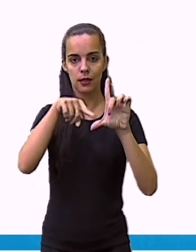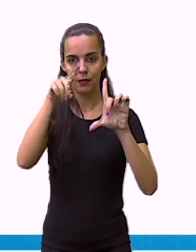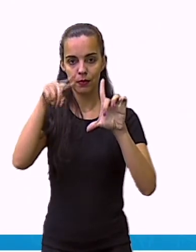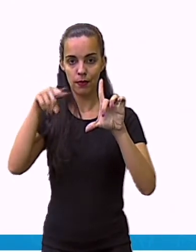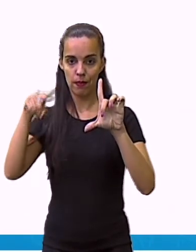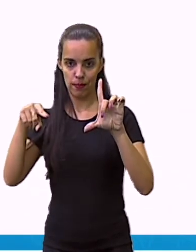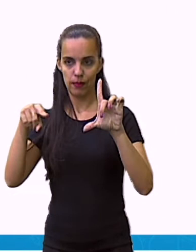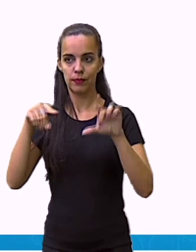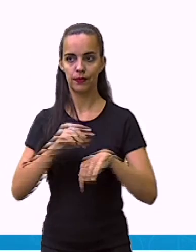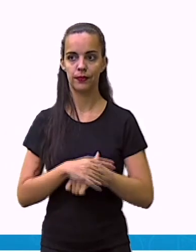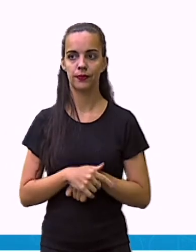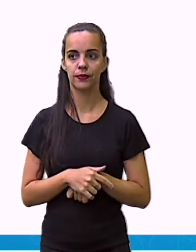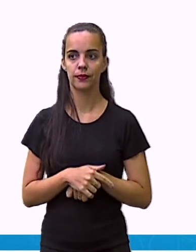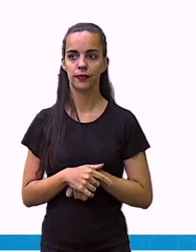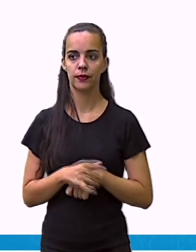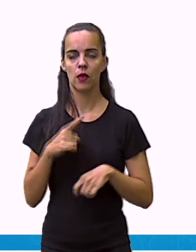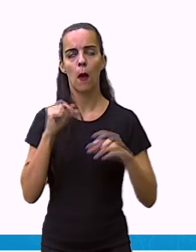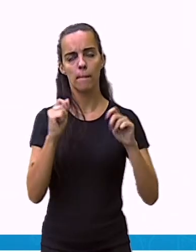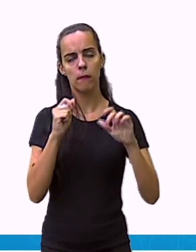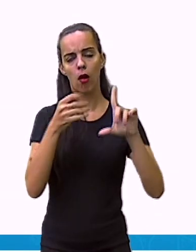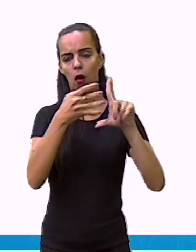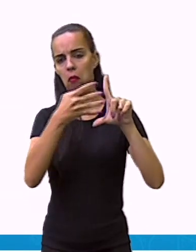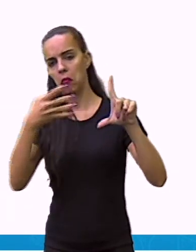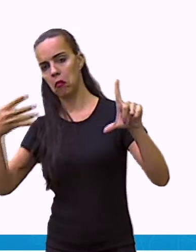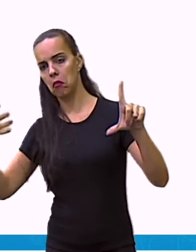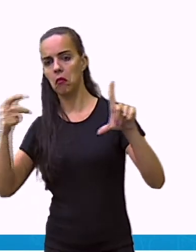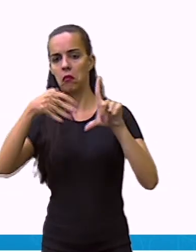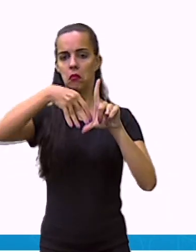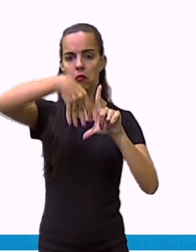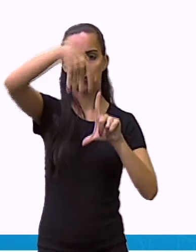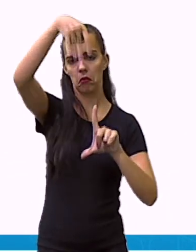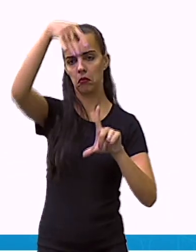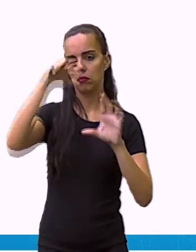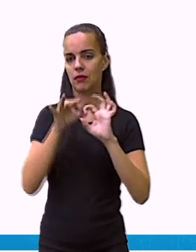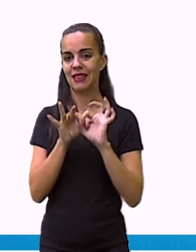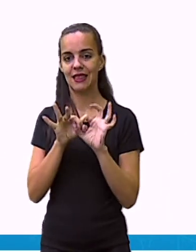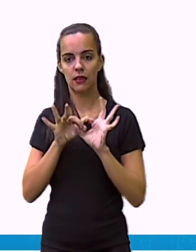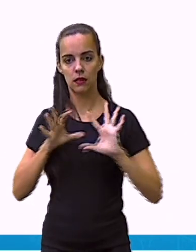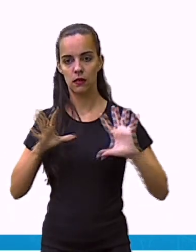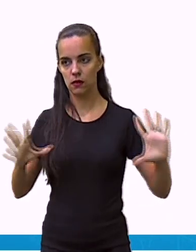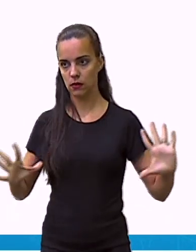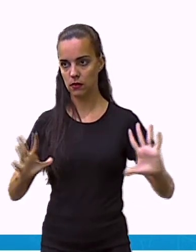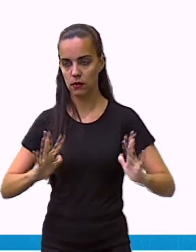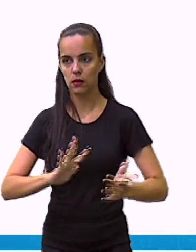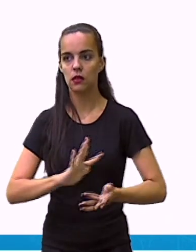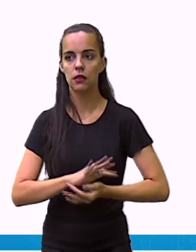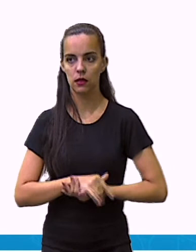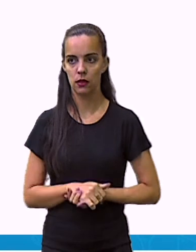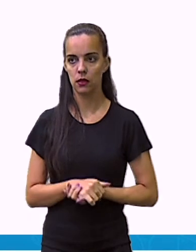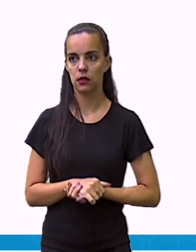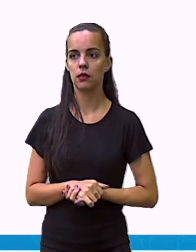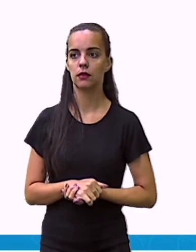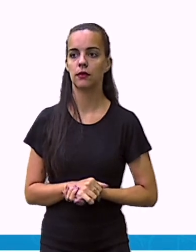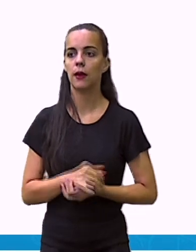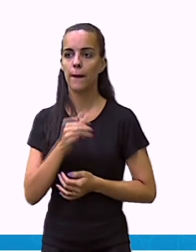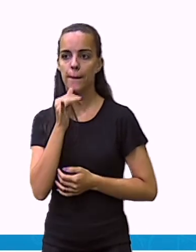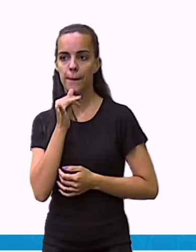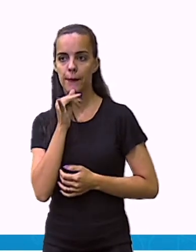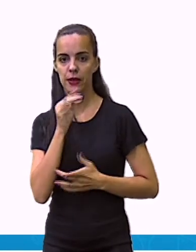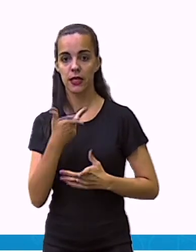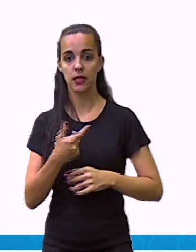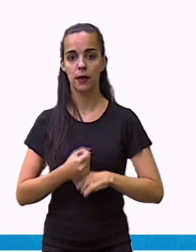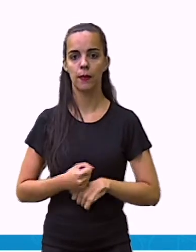colunas. Ele pode estar deitado. Deitado ele vai ser barra e em pé ele vai ser coluna. Então, vamos colocar aqui as nossas